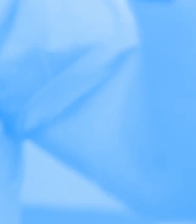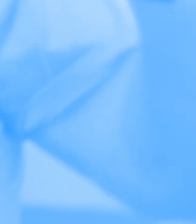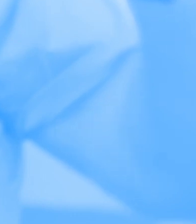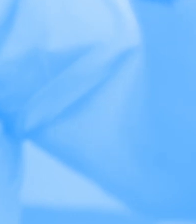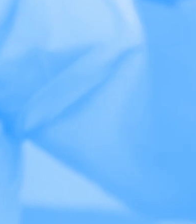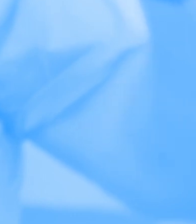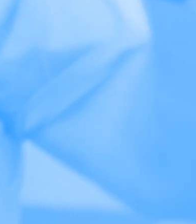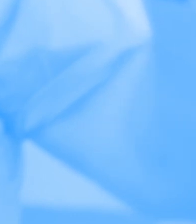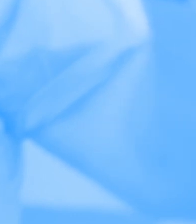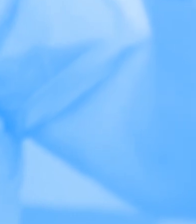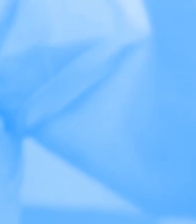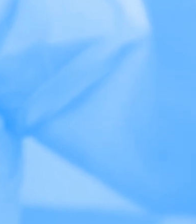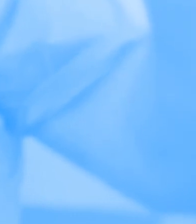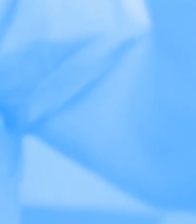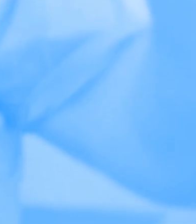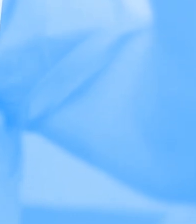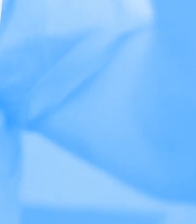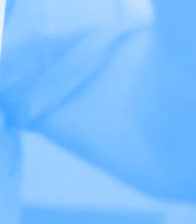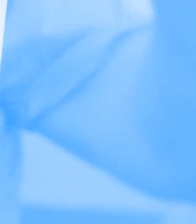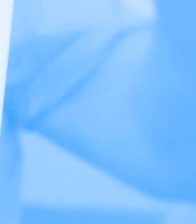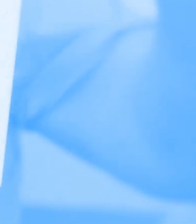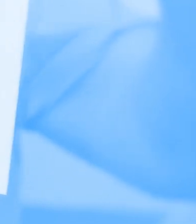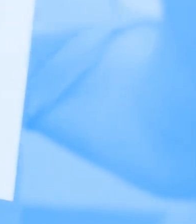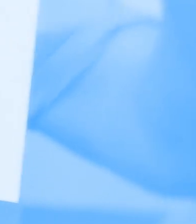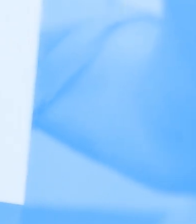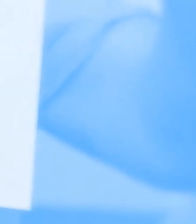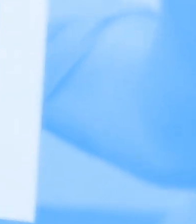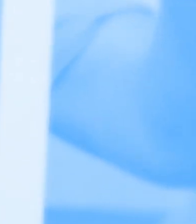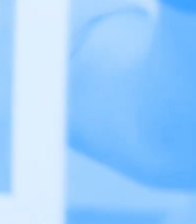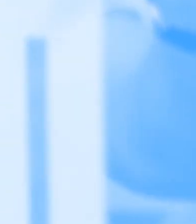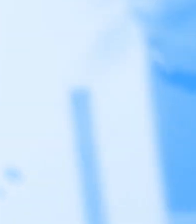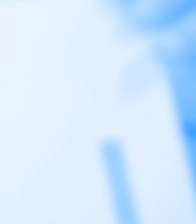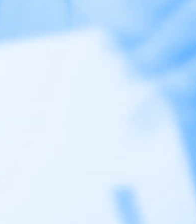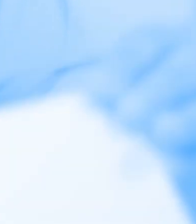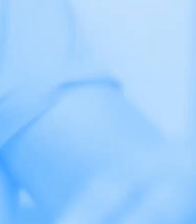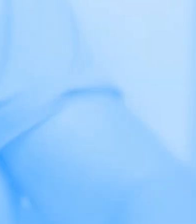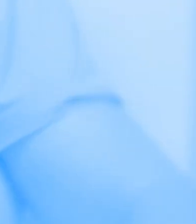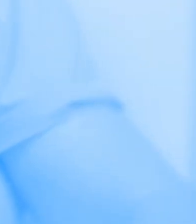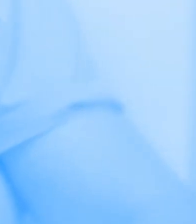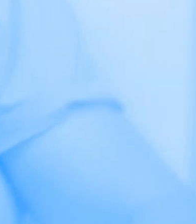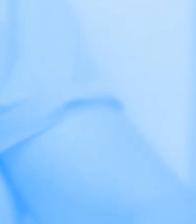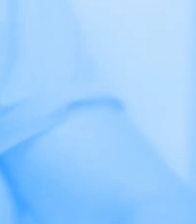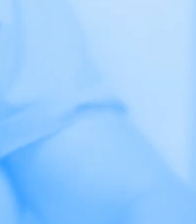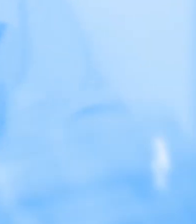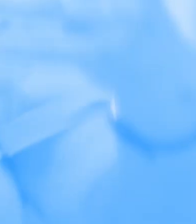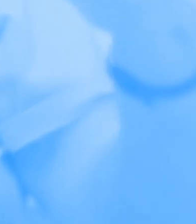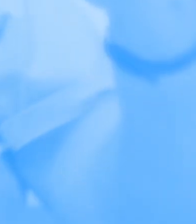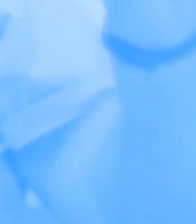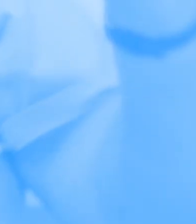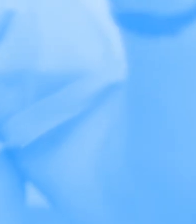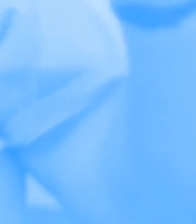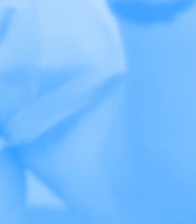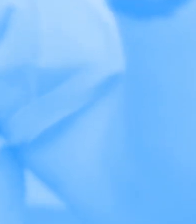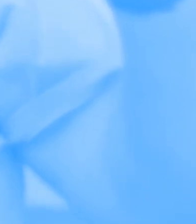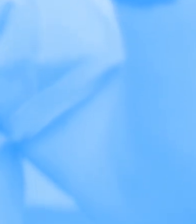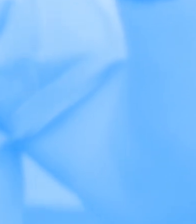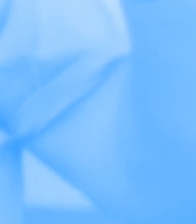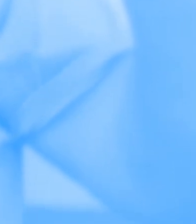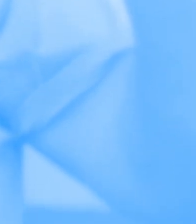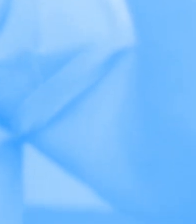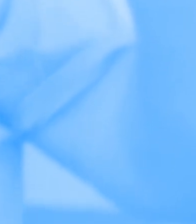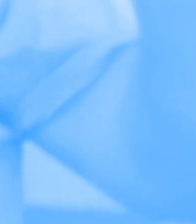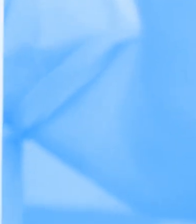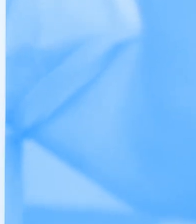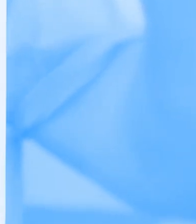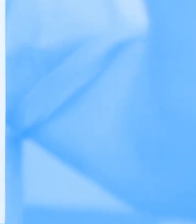Pensar na vida Com mais otimismo A troca do